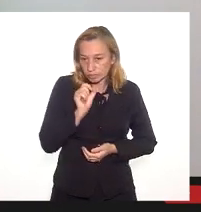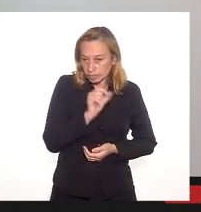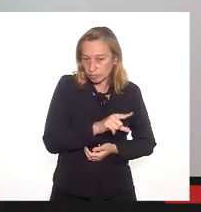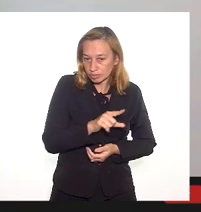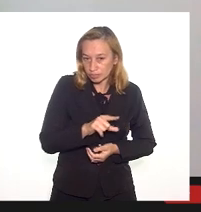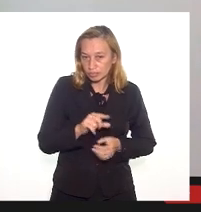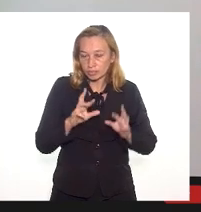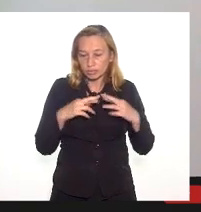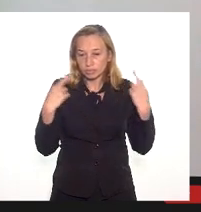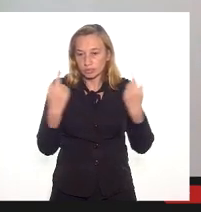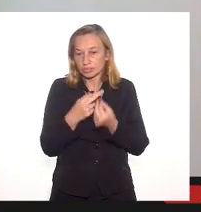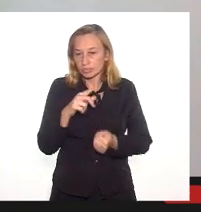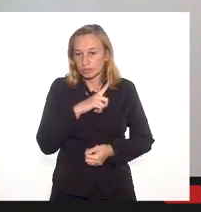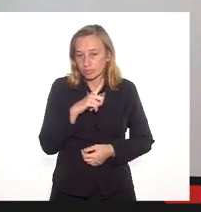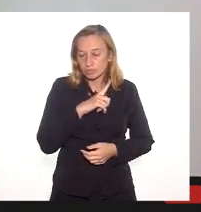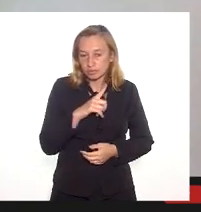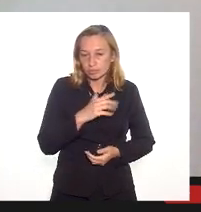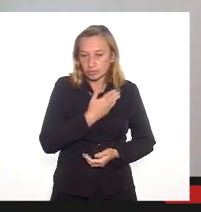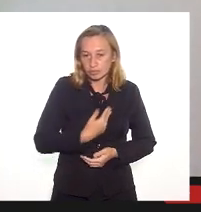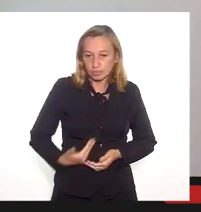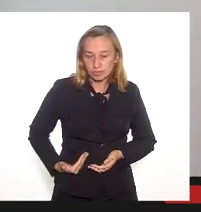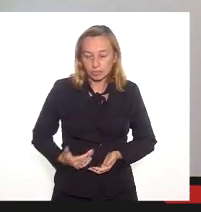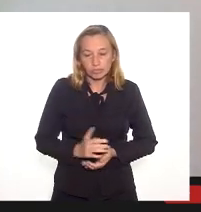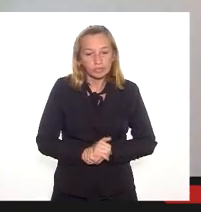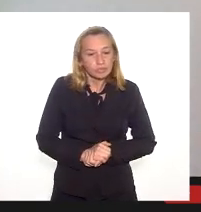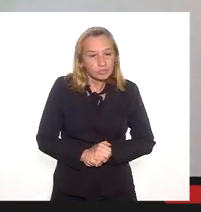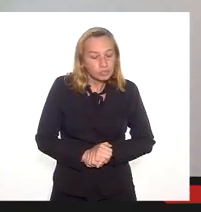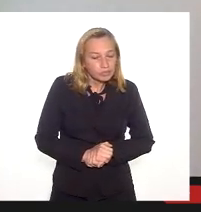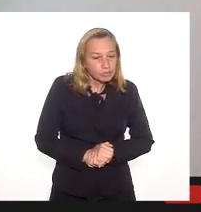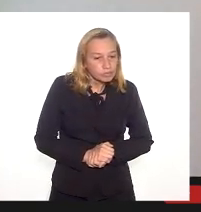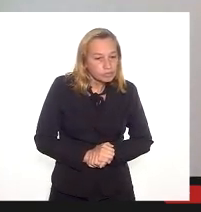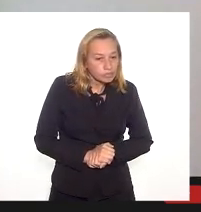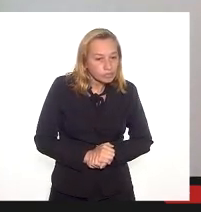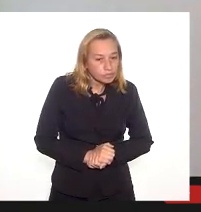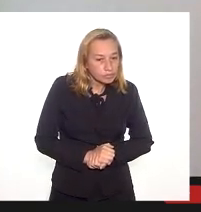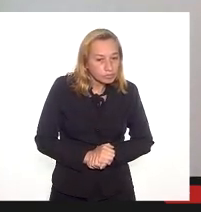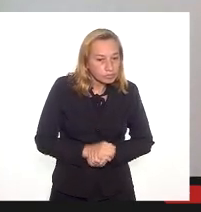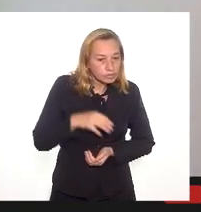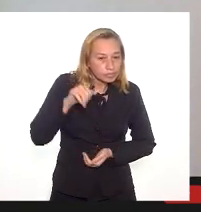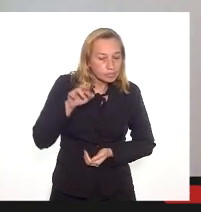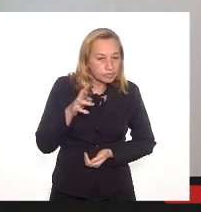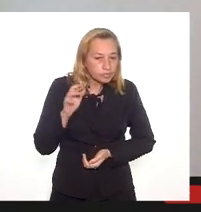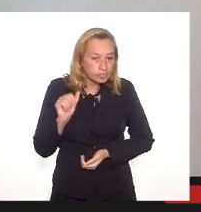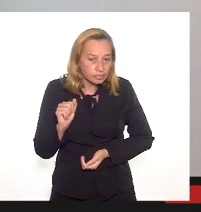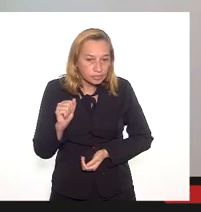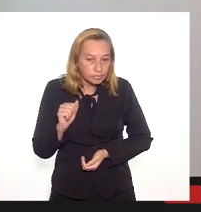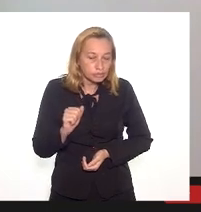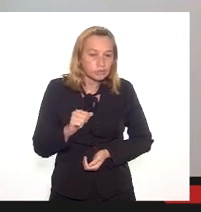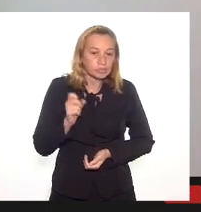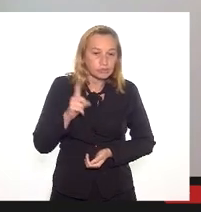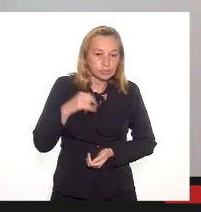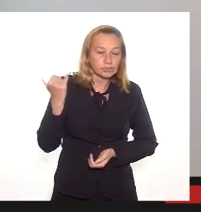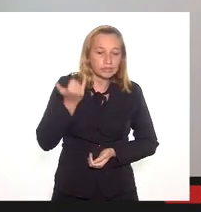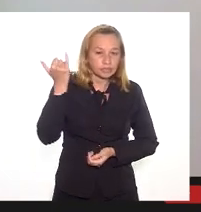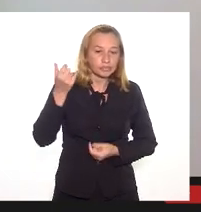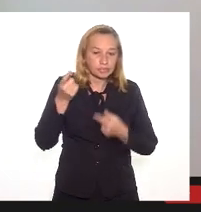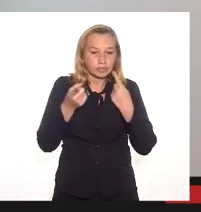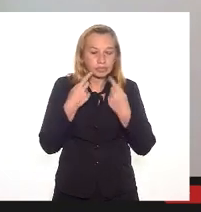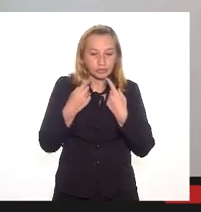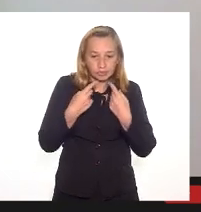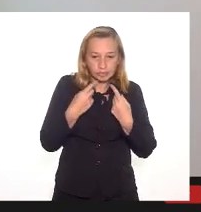audiência que a gente teve, na última audiência pública, é a questão da malha viária, que também é importante discutir.